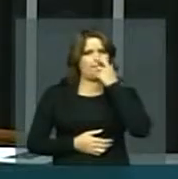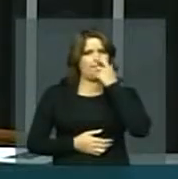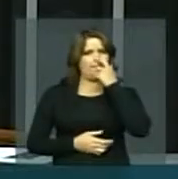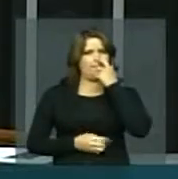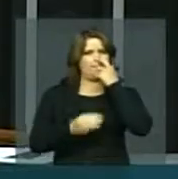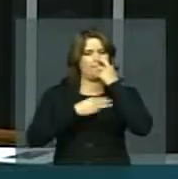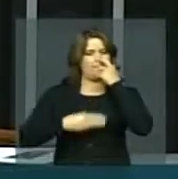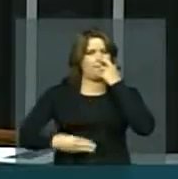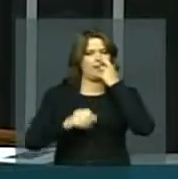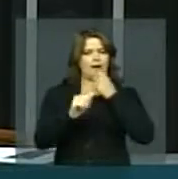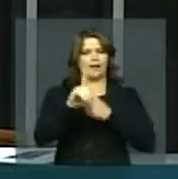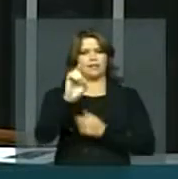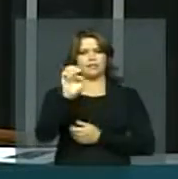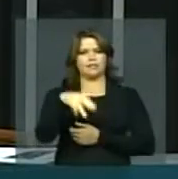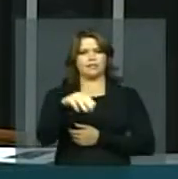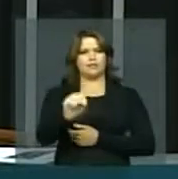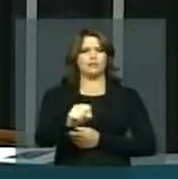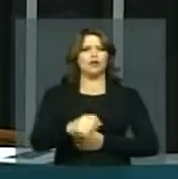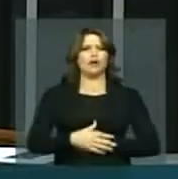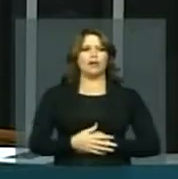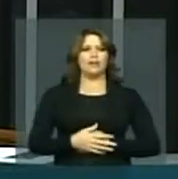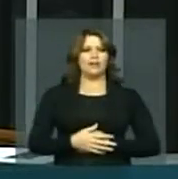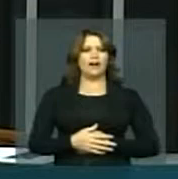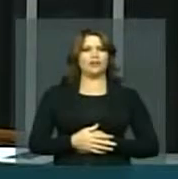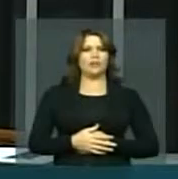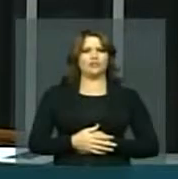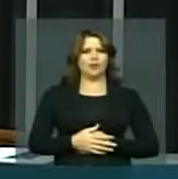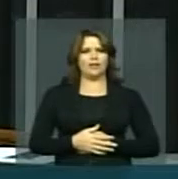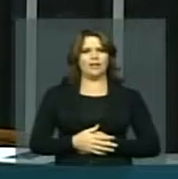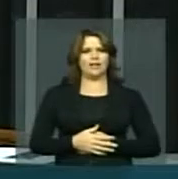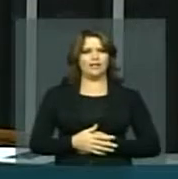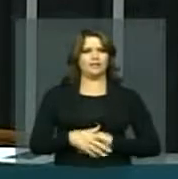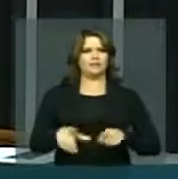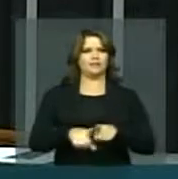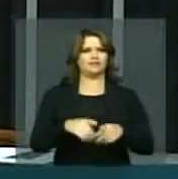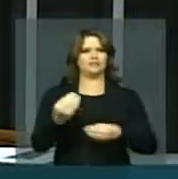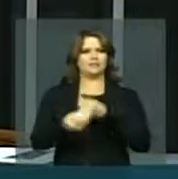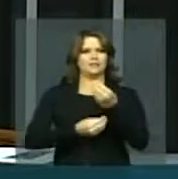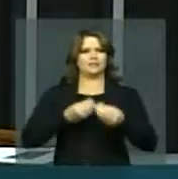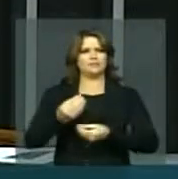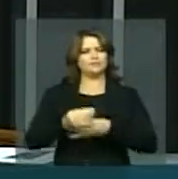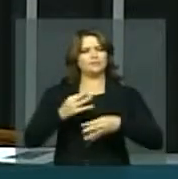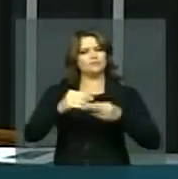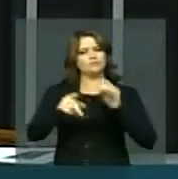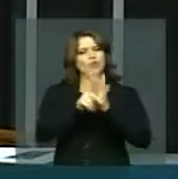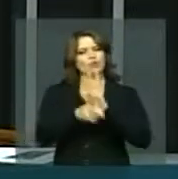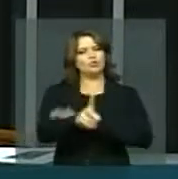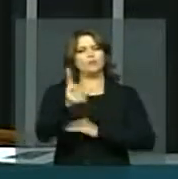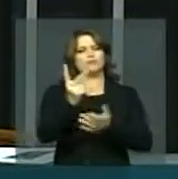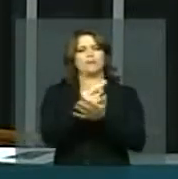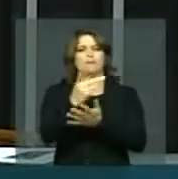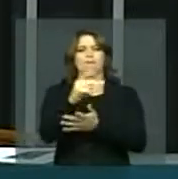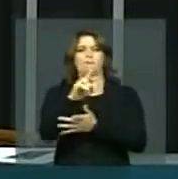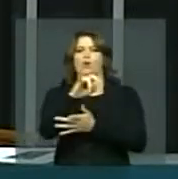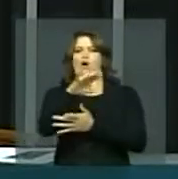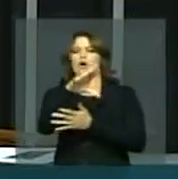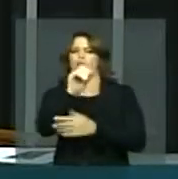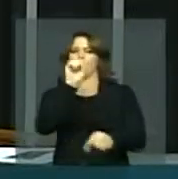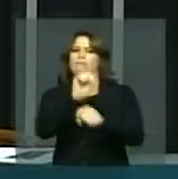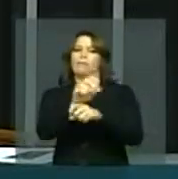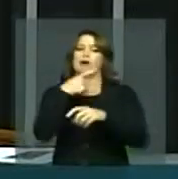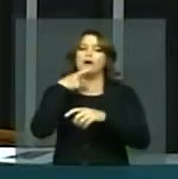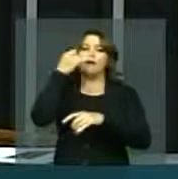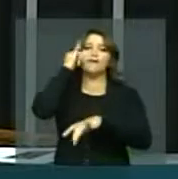Adams de não colocar em vigor a portaria, manter a portaria suspensa para